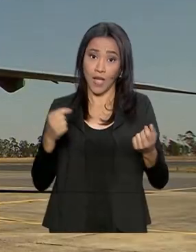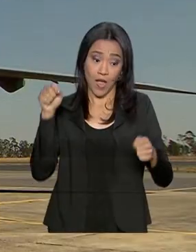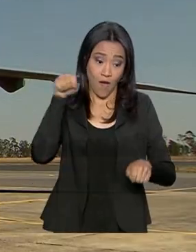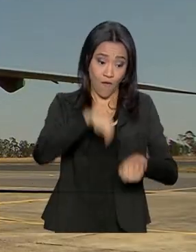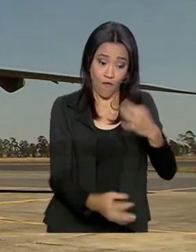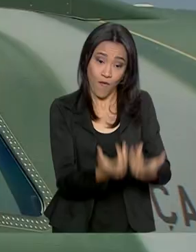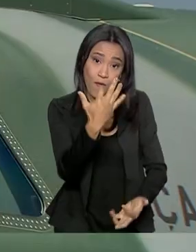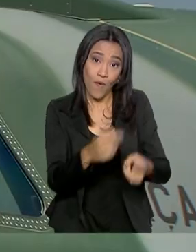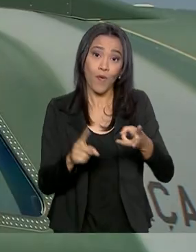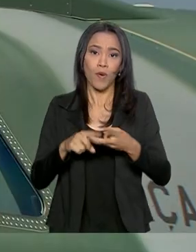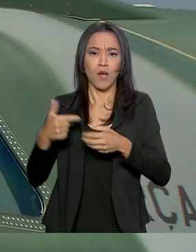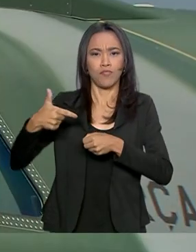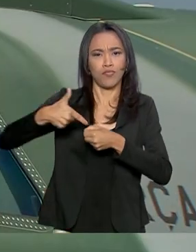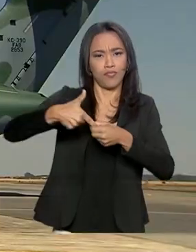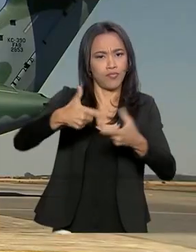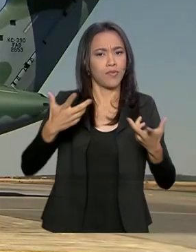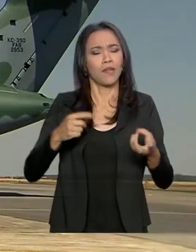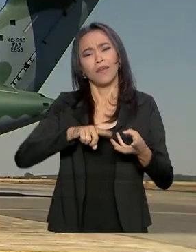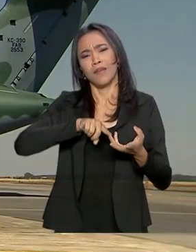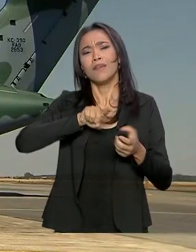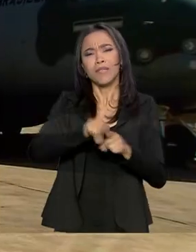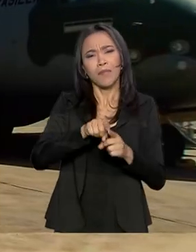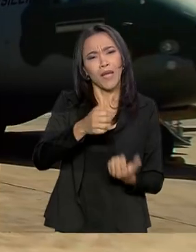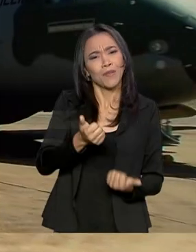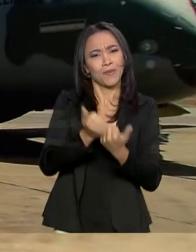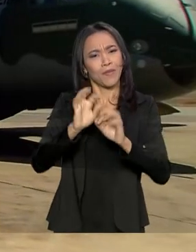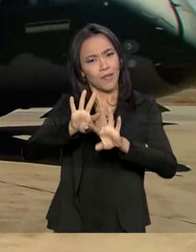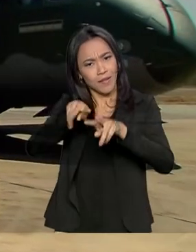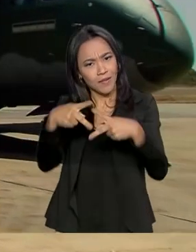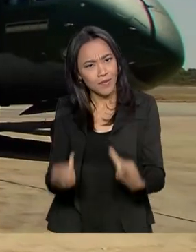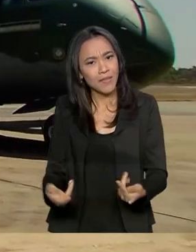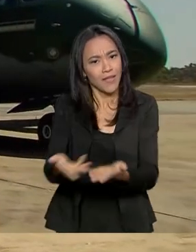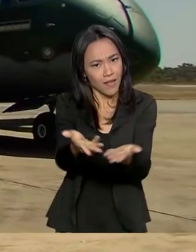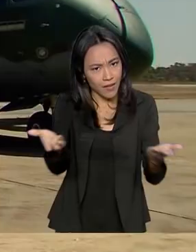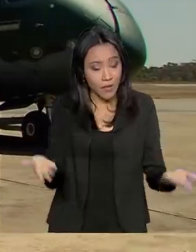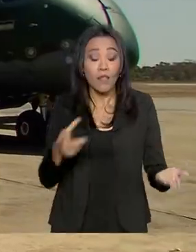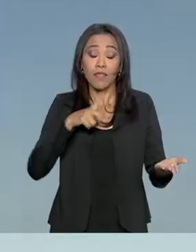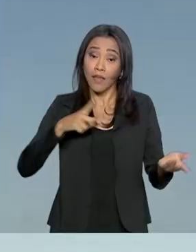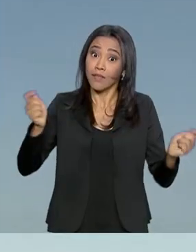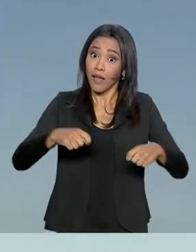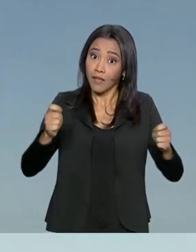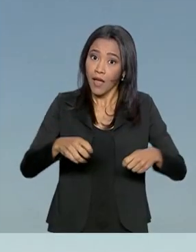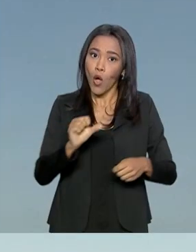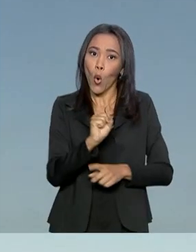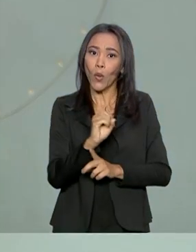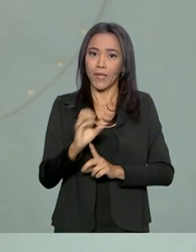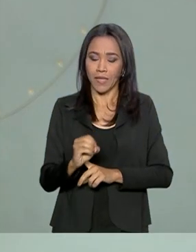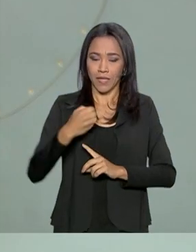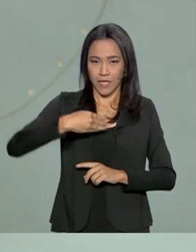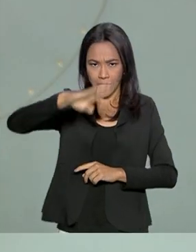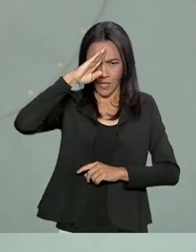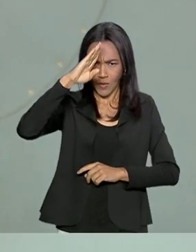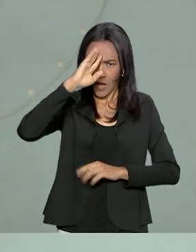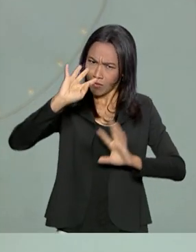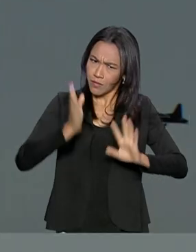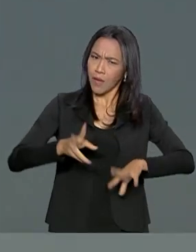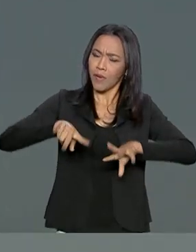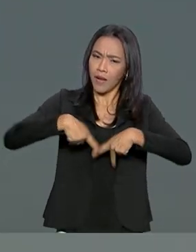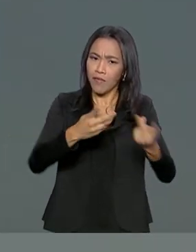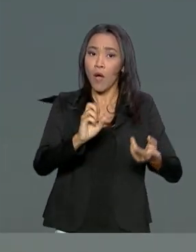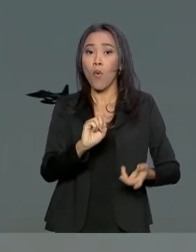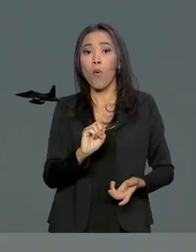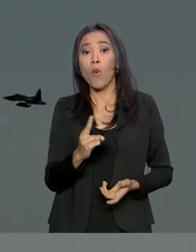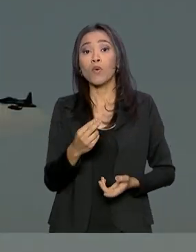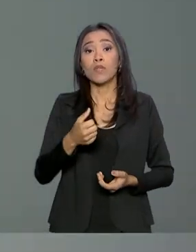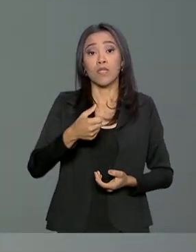incêndios, reabastecimento aéreo e auxílio humanitário. Tem capacidade para levar até 80 soldados equipados ou